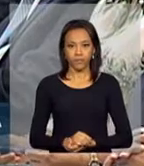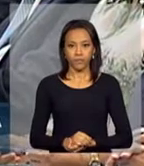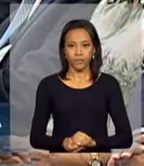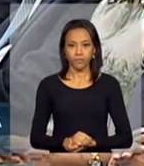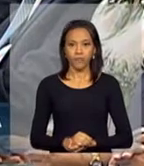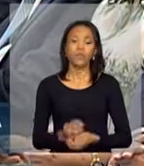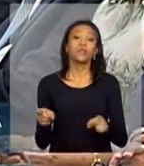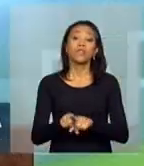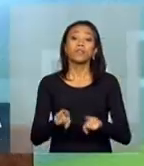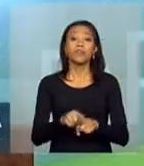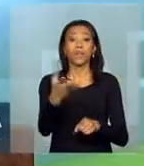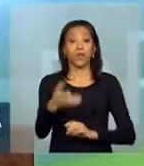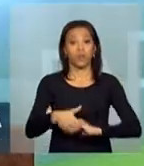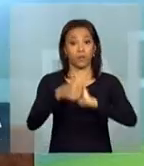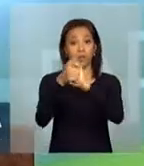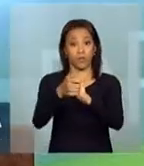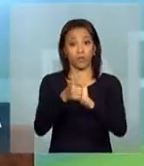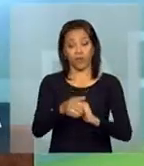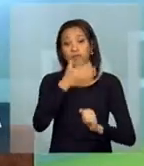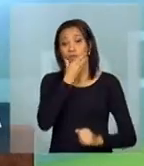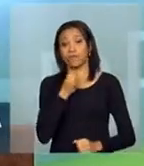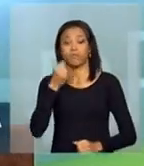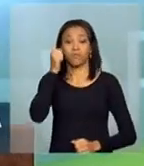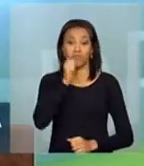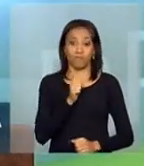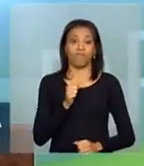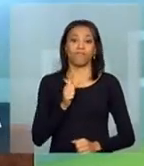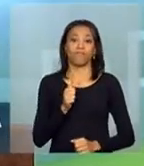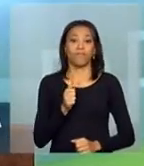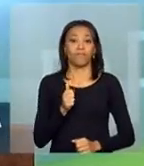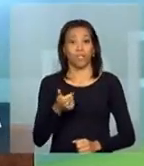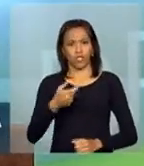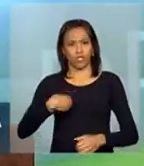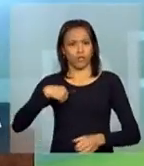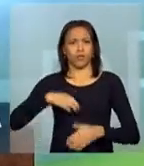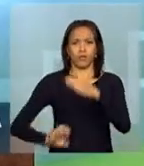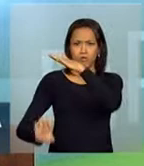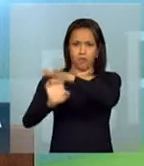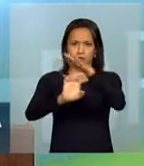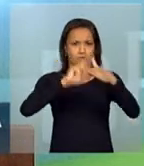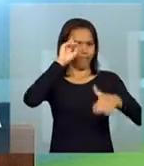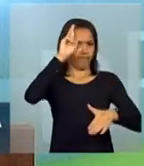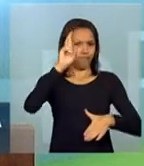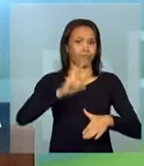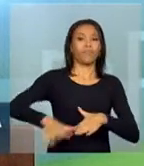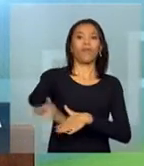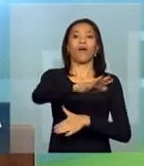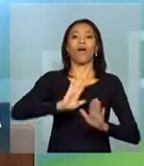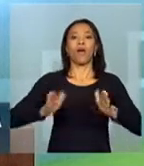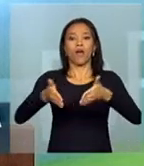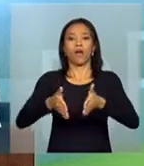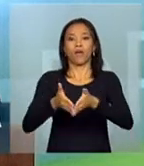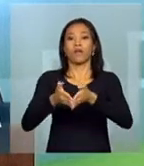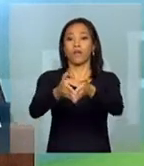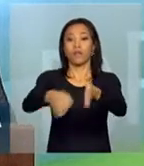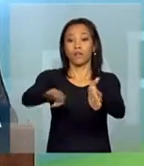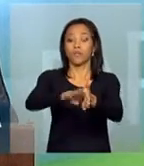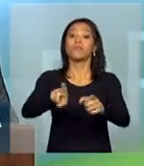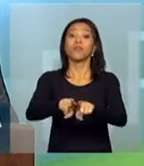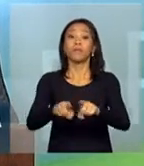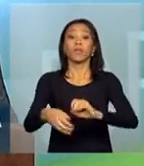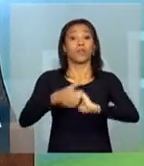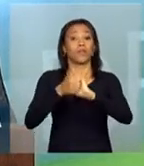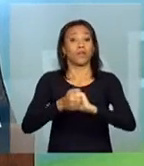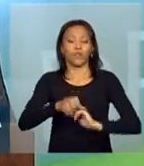Queria cumprimentar as senhoras e os senhores empresários do setor portuário, cumprimentar os jornalistas, os